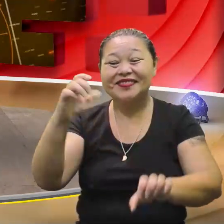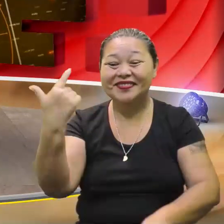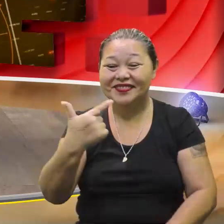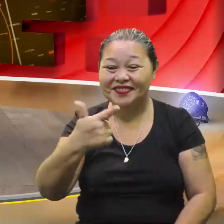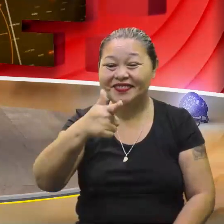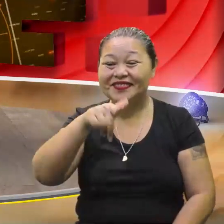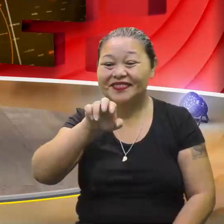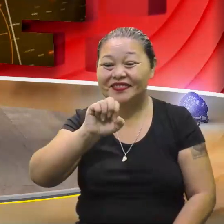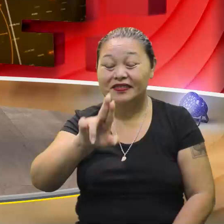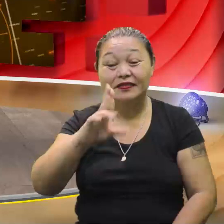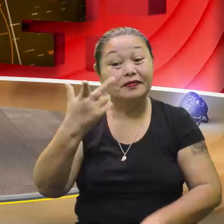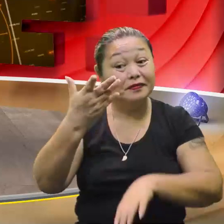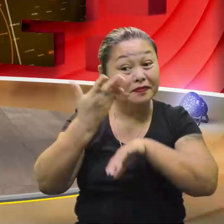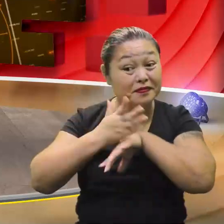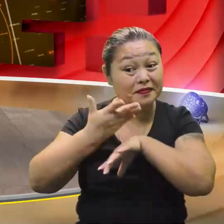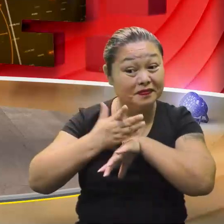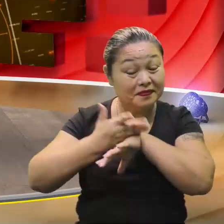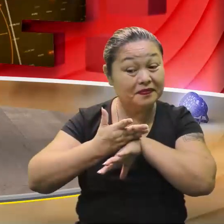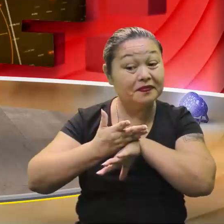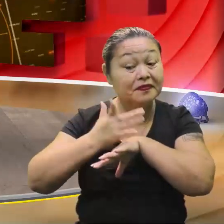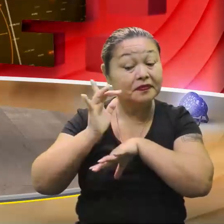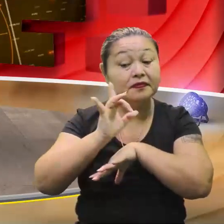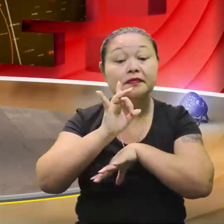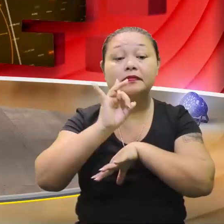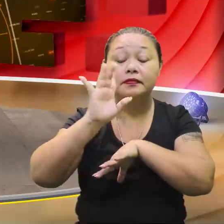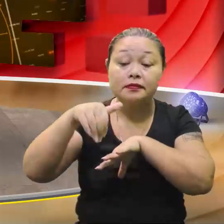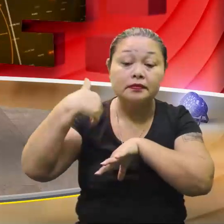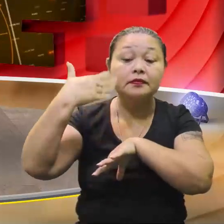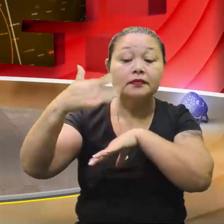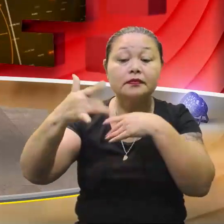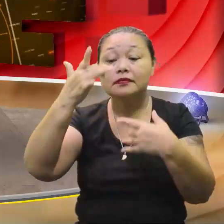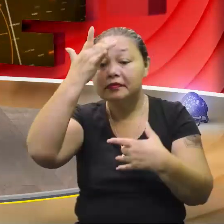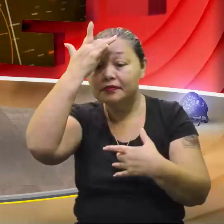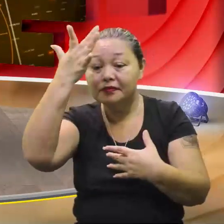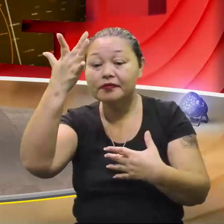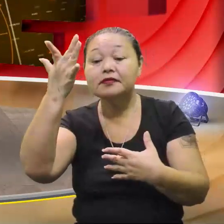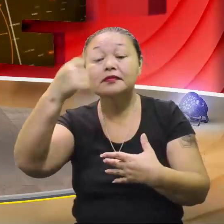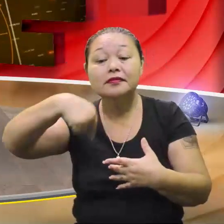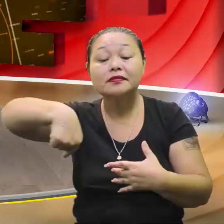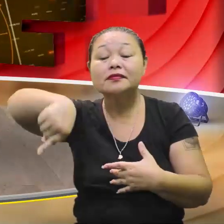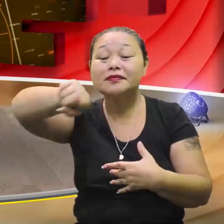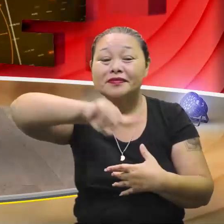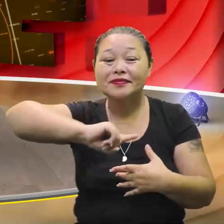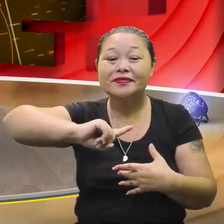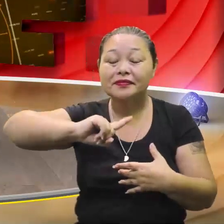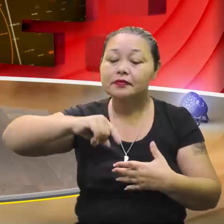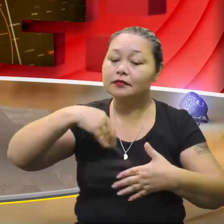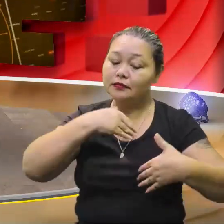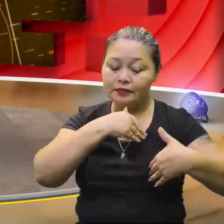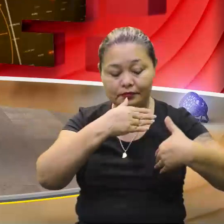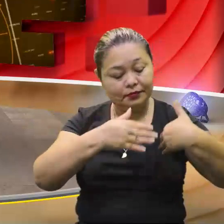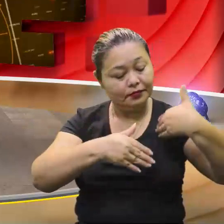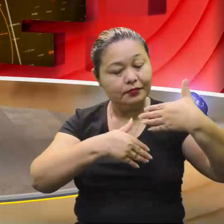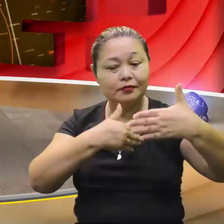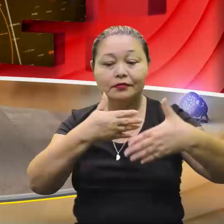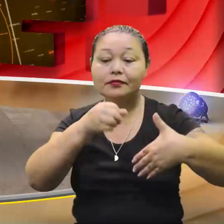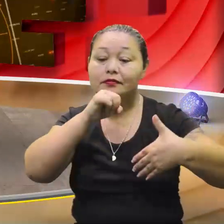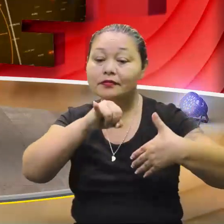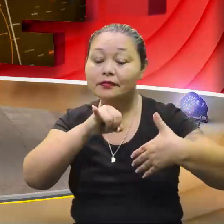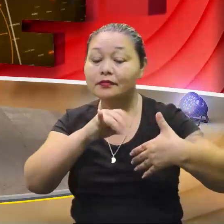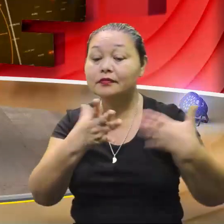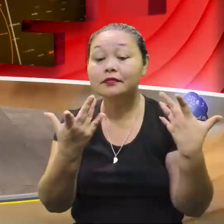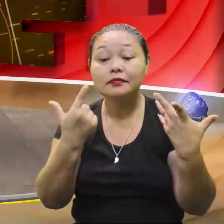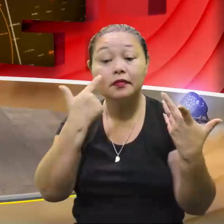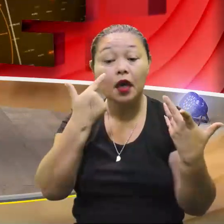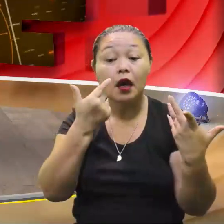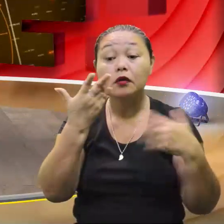cabe a você praticar para cada vez você ter mais facilidade. Por quê? Vocês viram que tem todo um processo e se você não